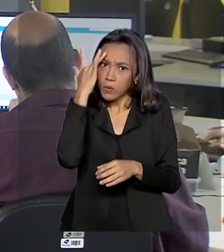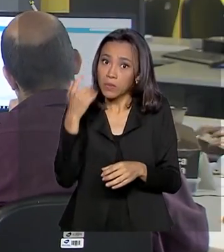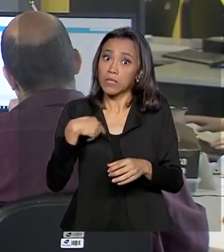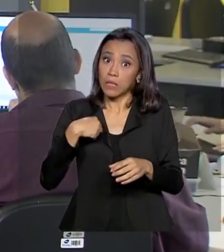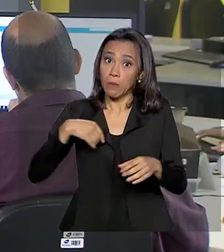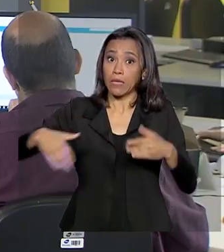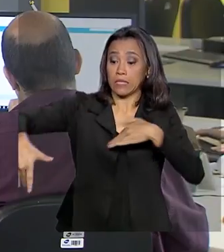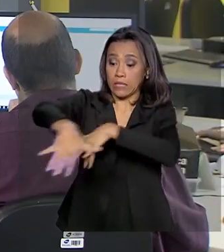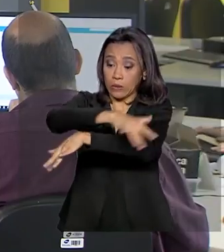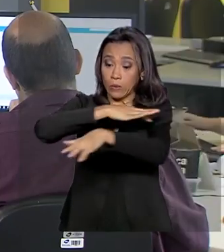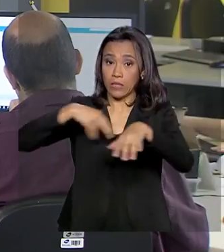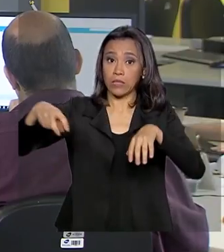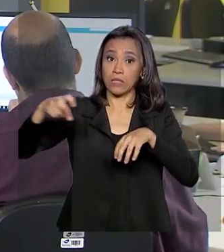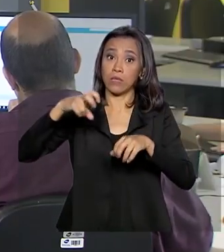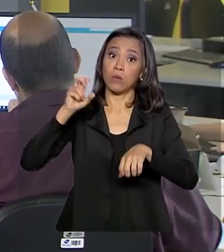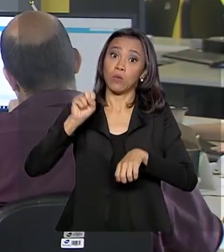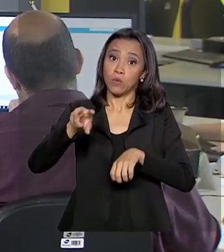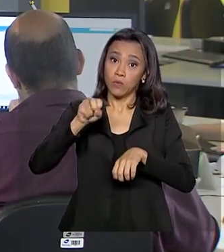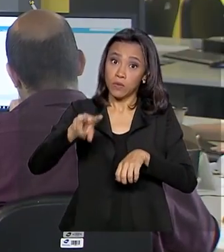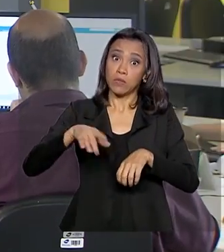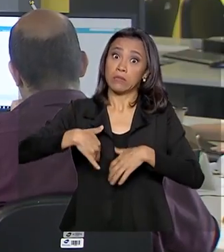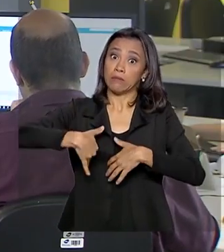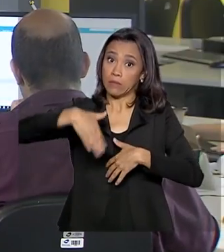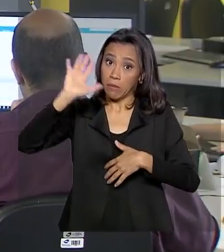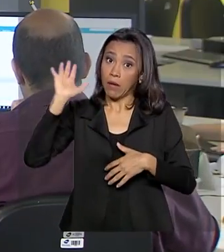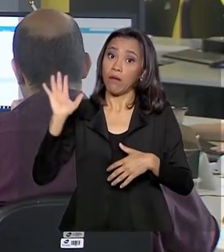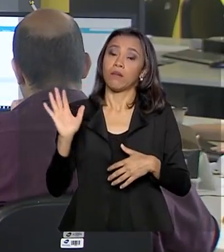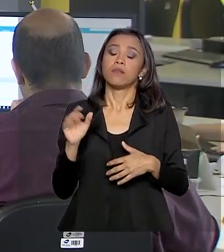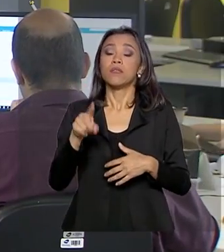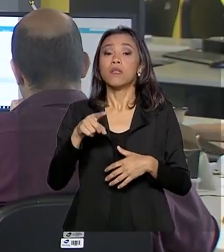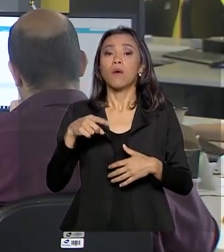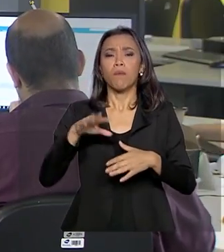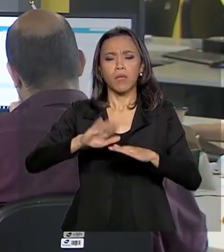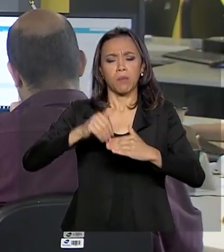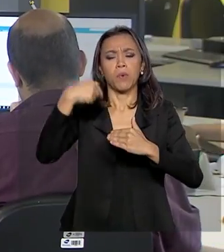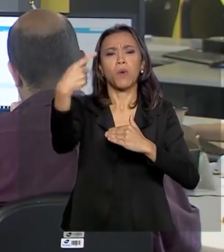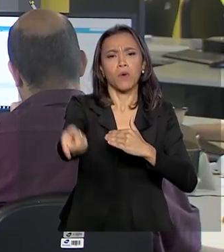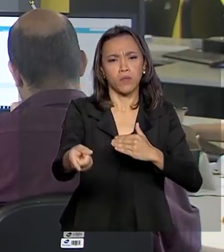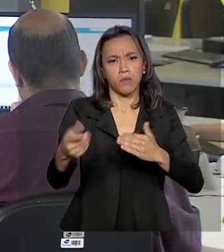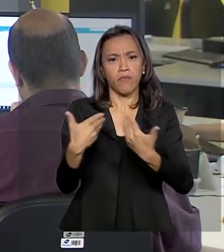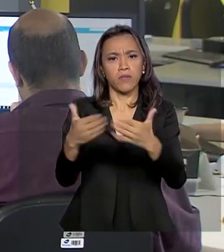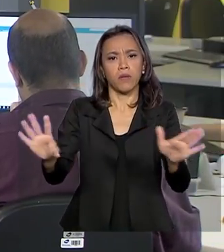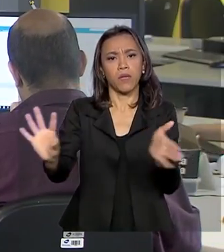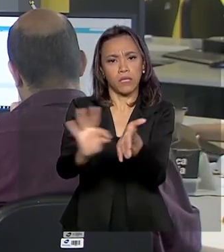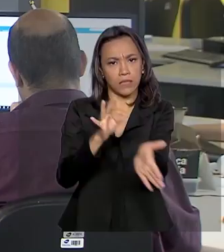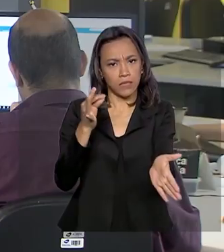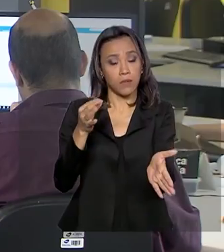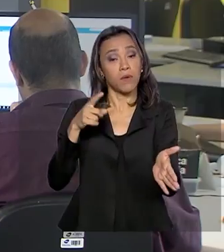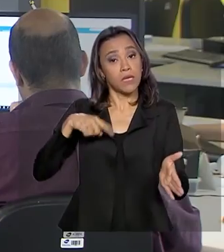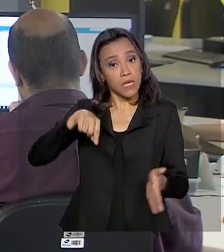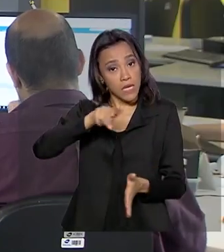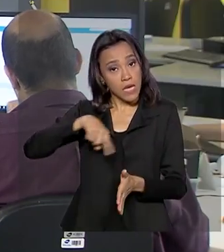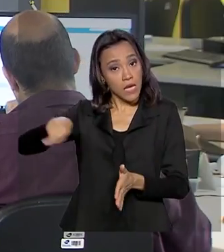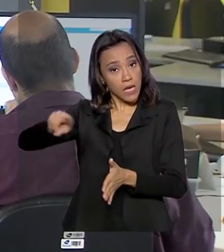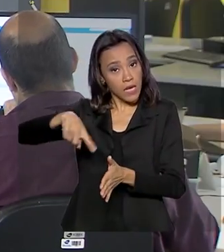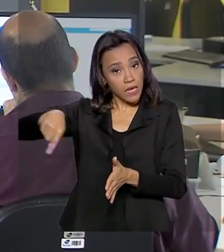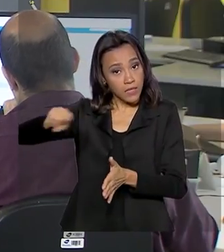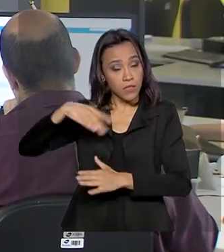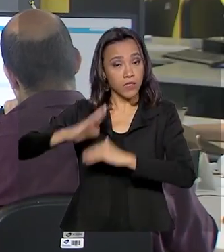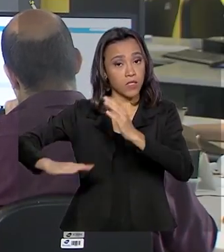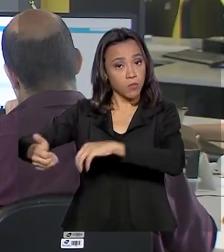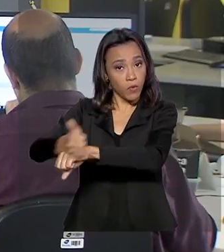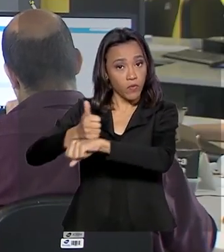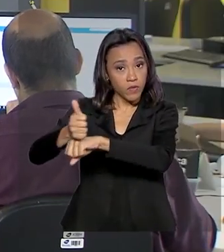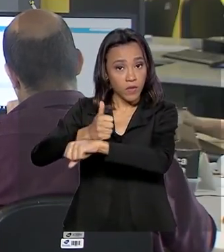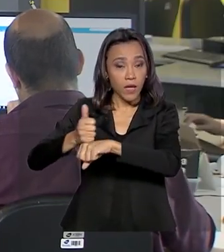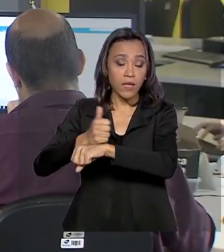ser maior. As inscrições estão previstas para a próxima semana e a expectativa é que os profissionais comecem a atuar em cerca